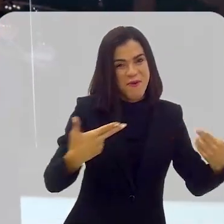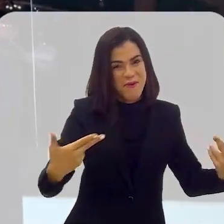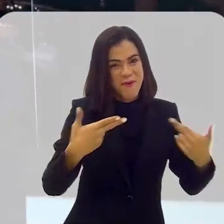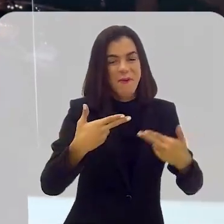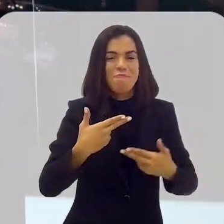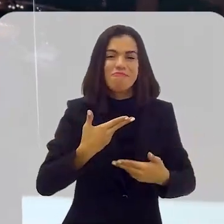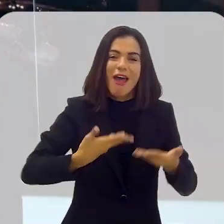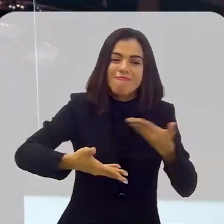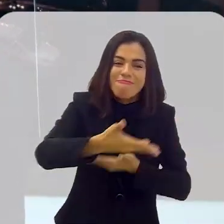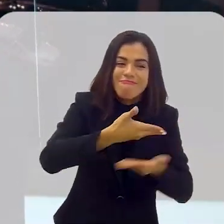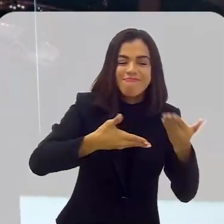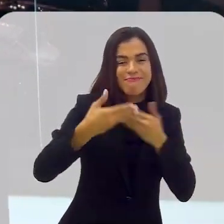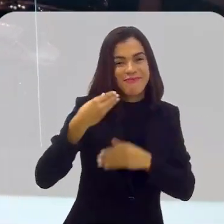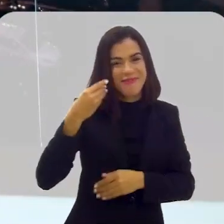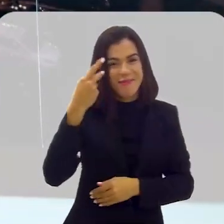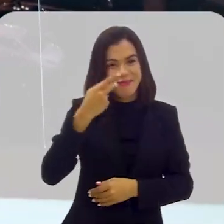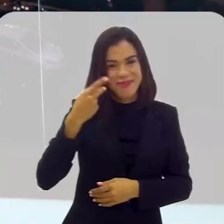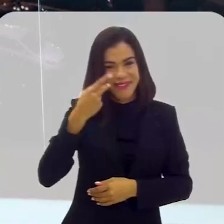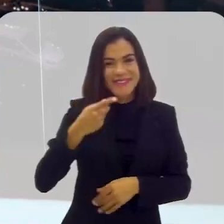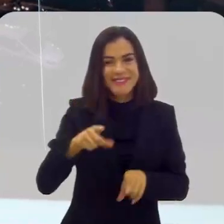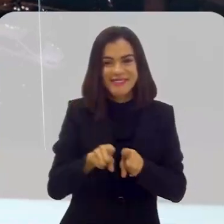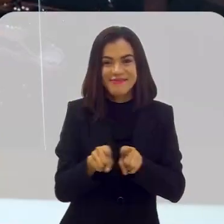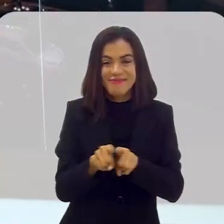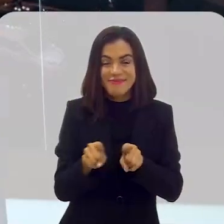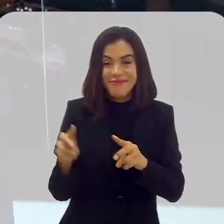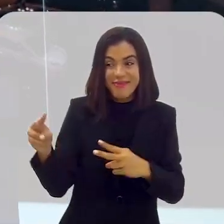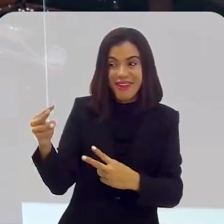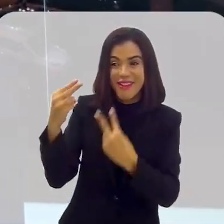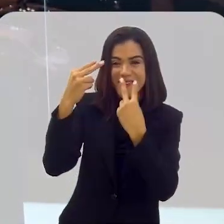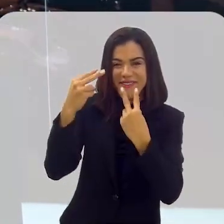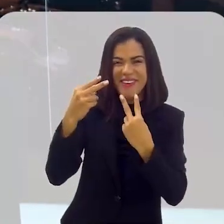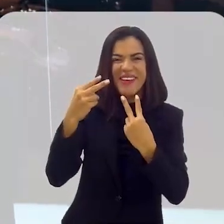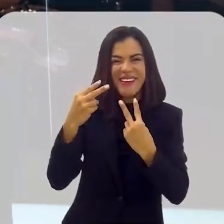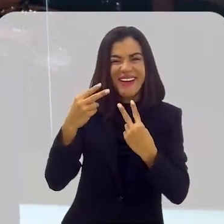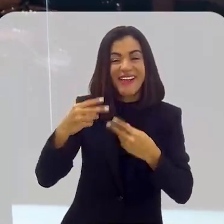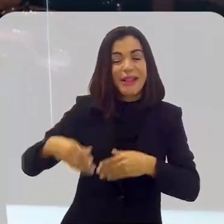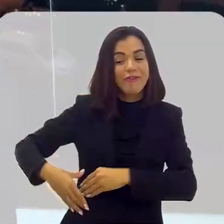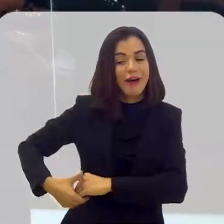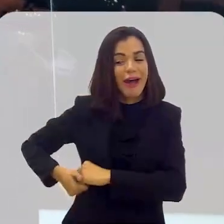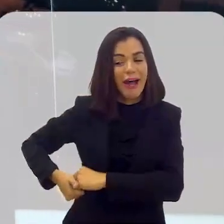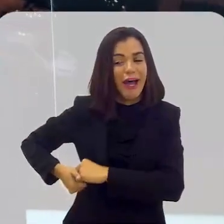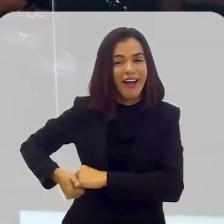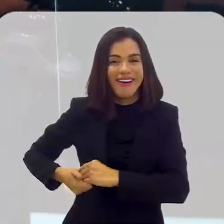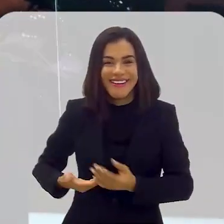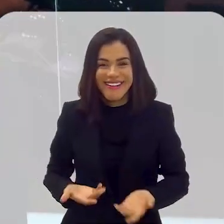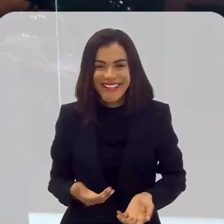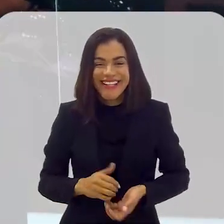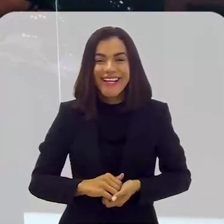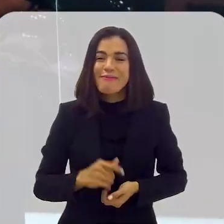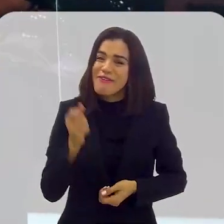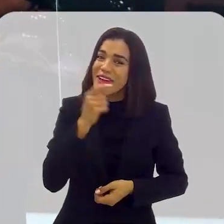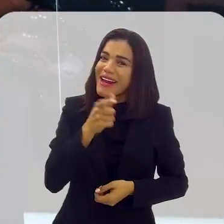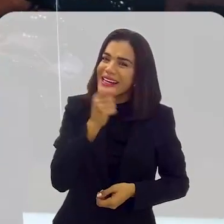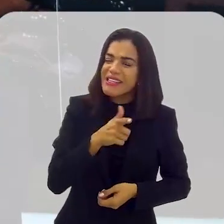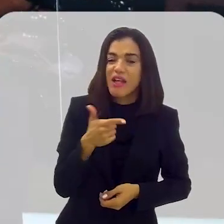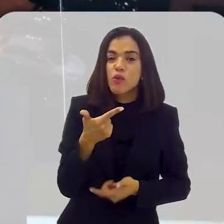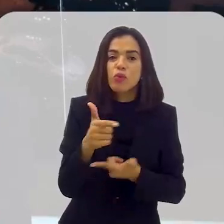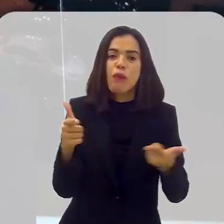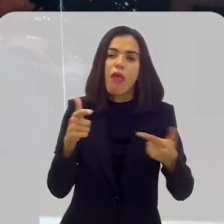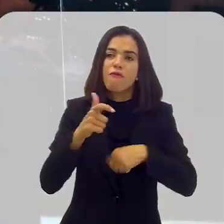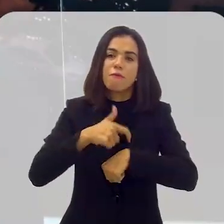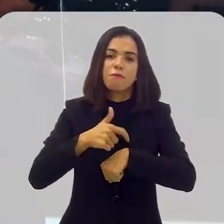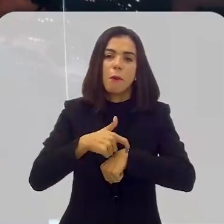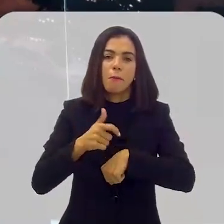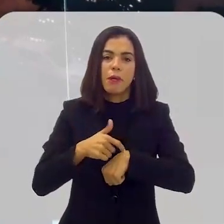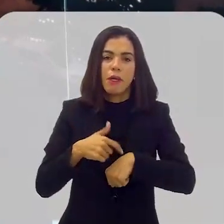convivência. Então ele viu o caráculo e estava segurando a mão dele. Mas foi uma coisa engraçada,